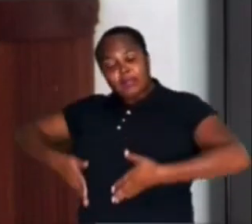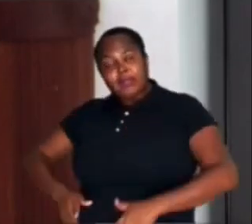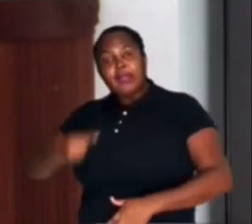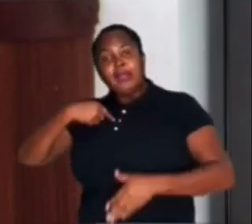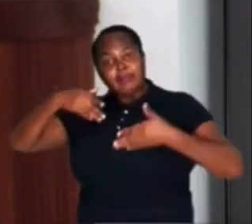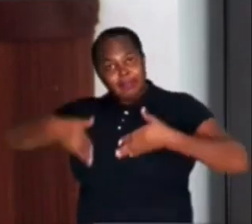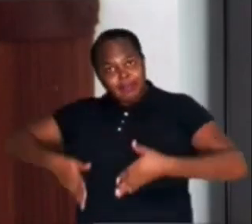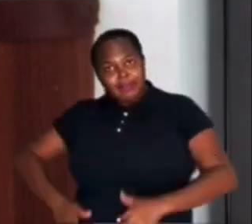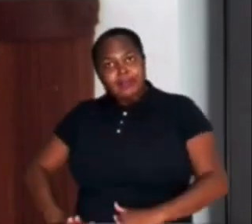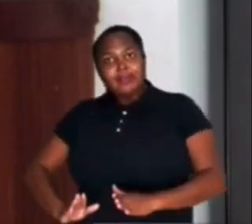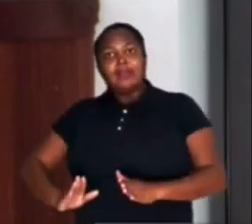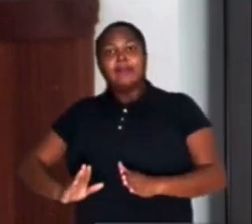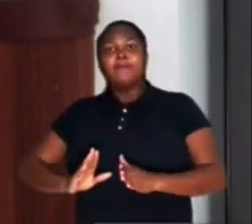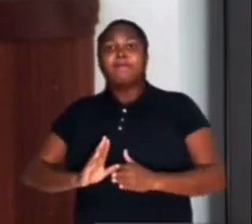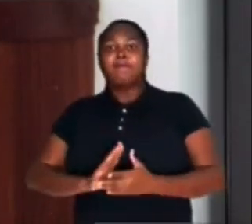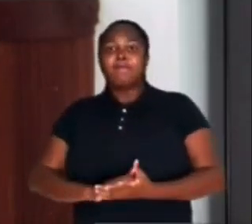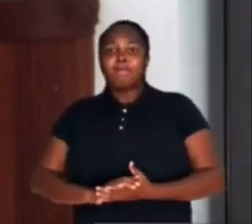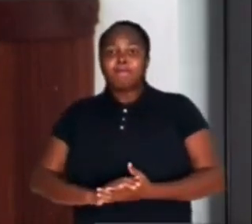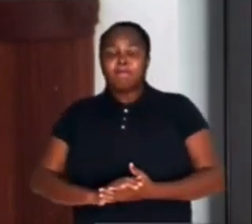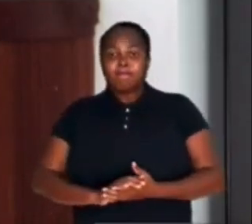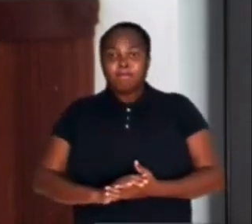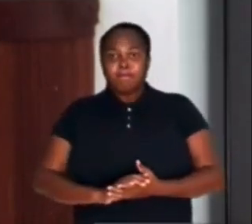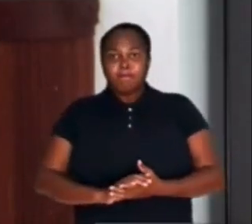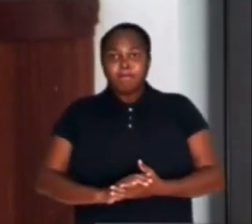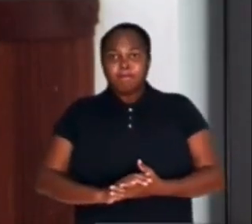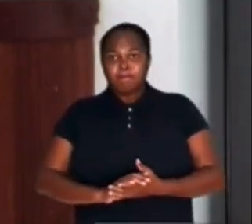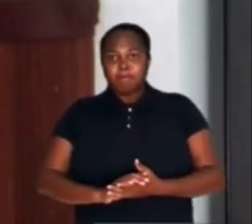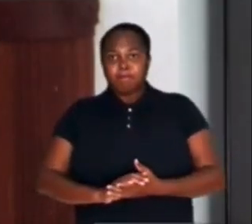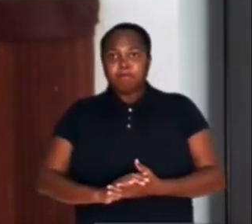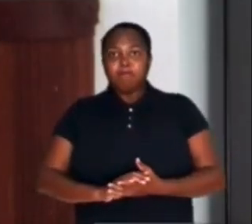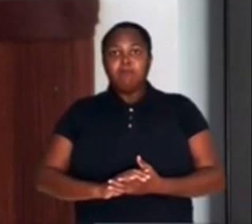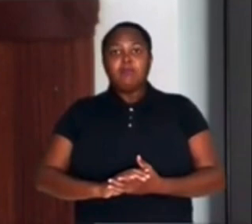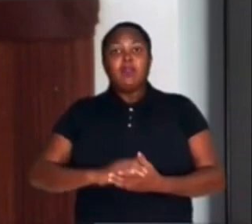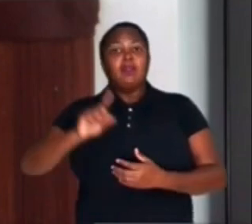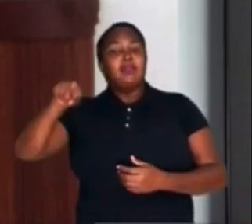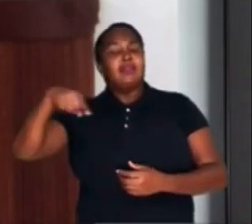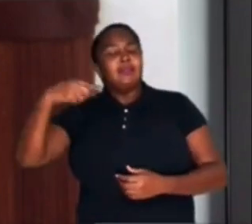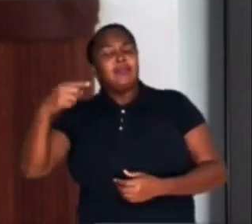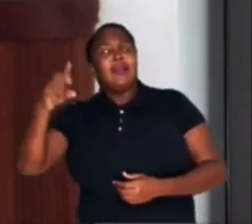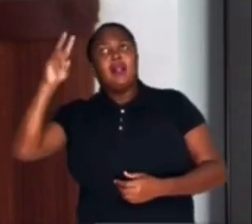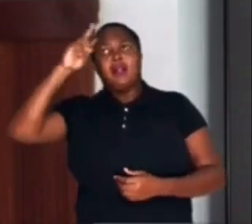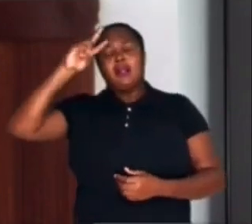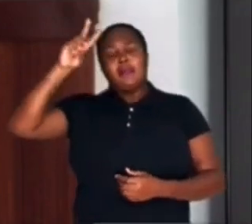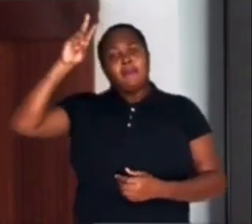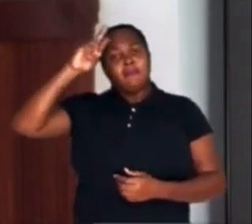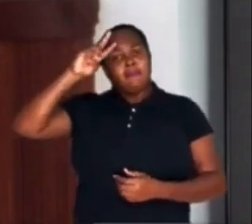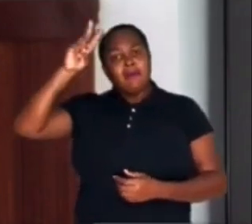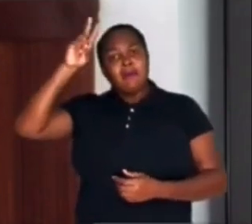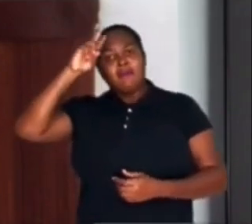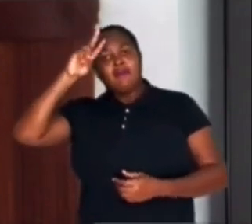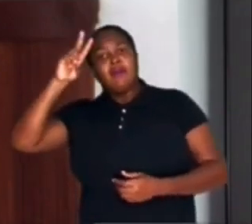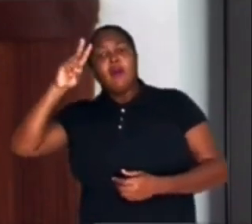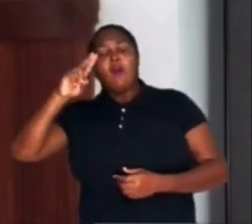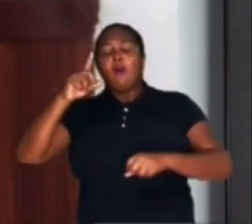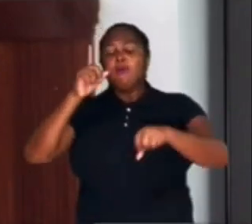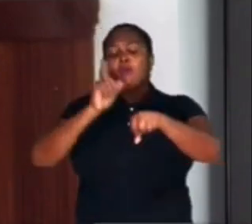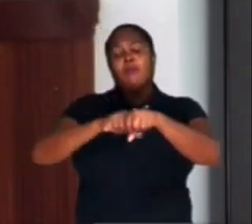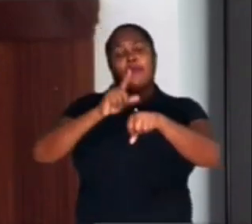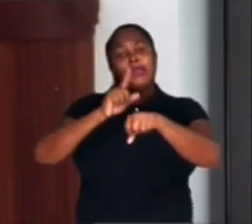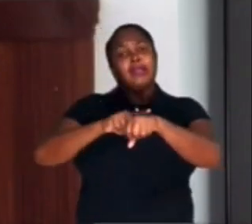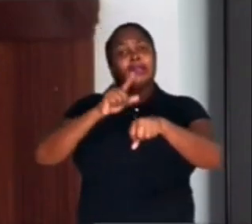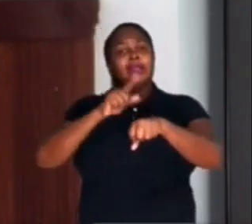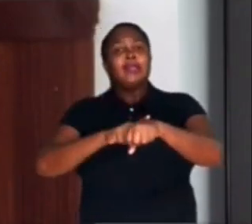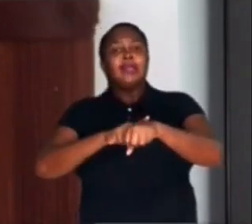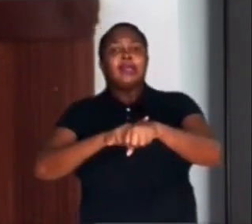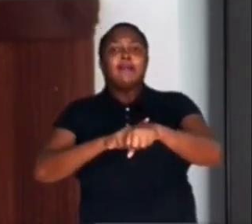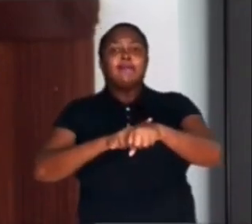torcedor fanático do colo-colo. Quando lembravam do período em que moraram na Barra de Itaípe, os olhos de